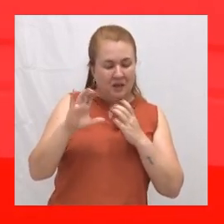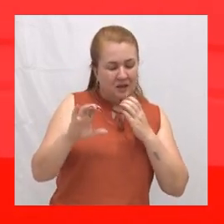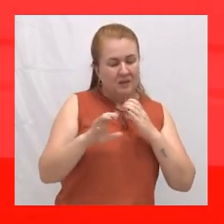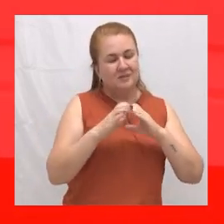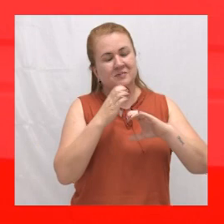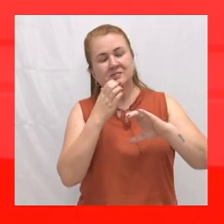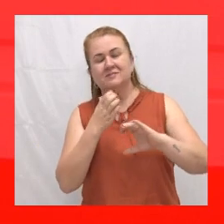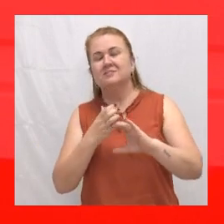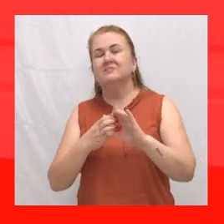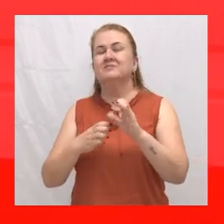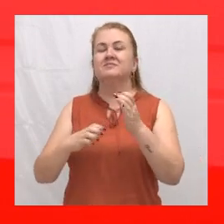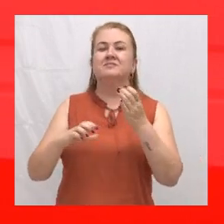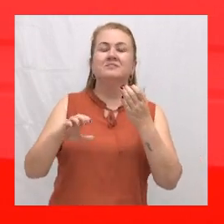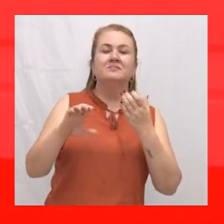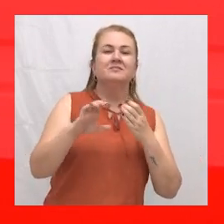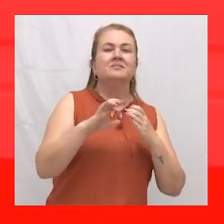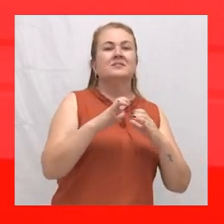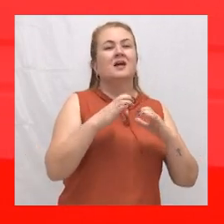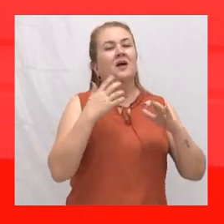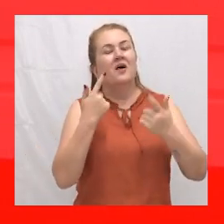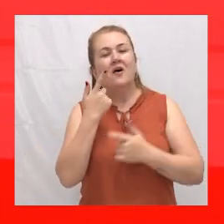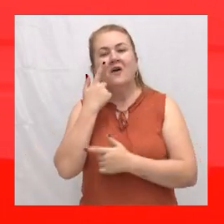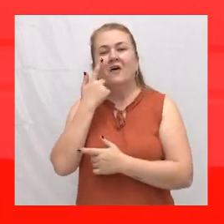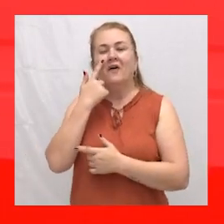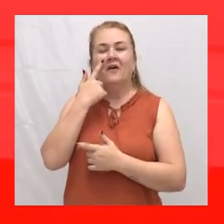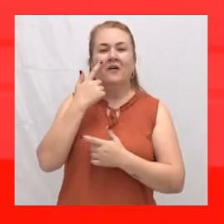Olha que lindo, Gabriel.